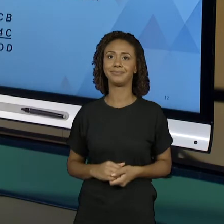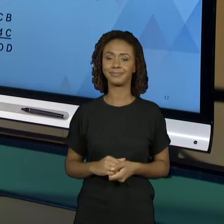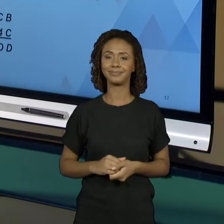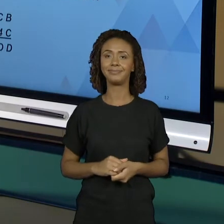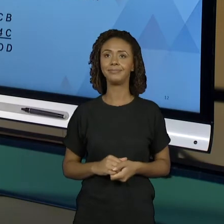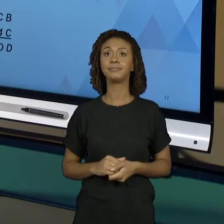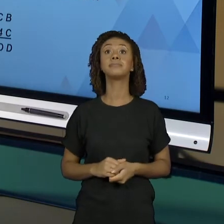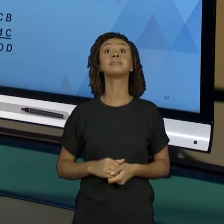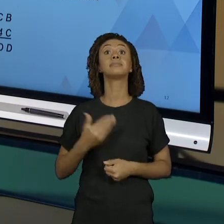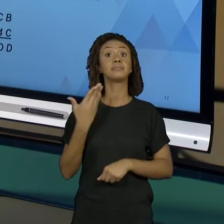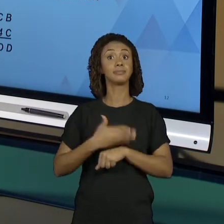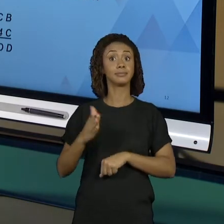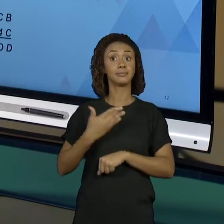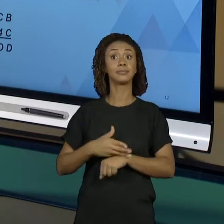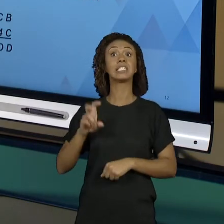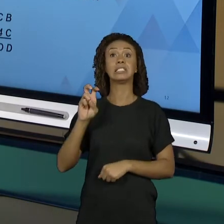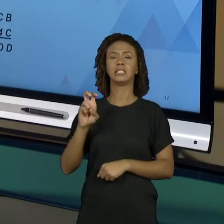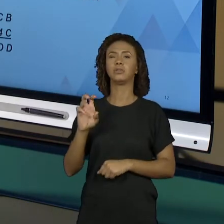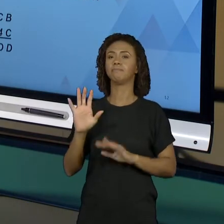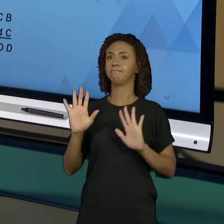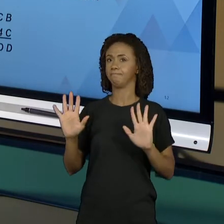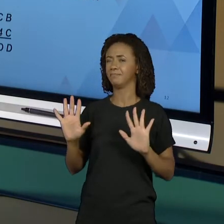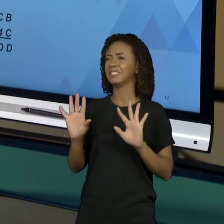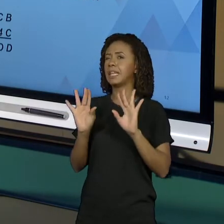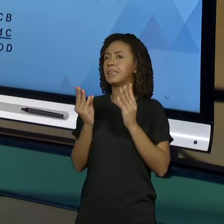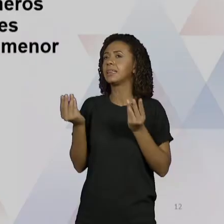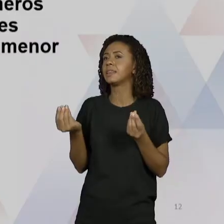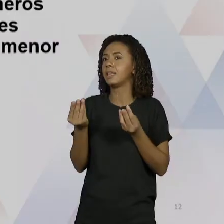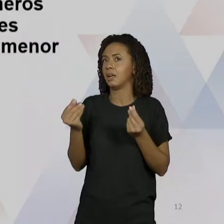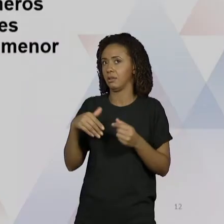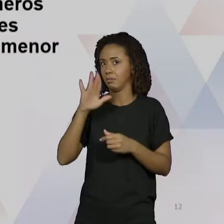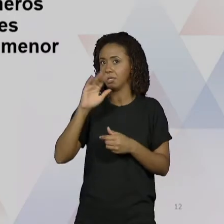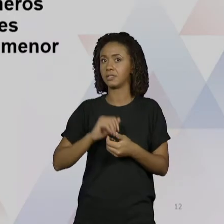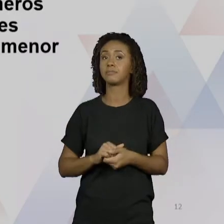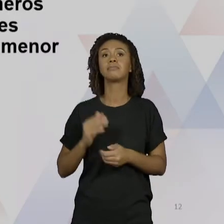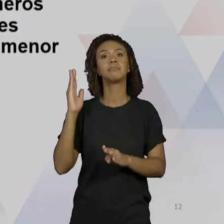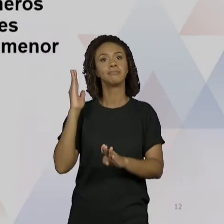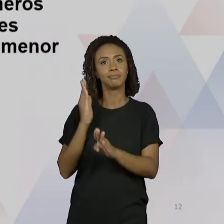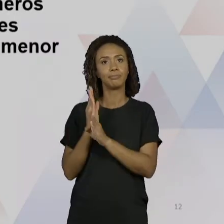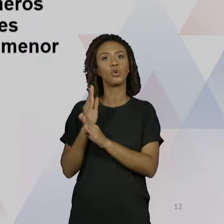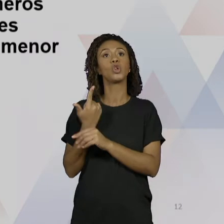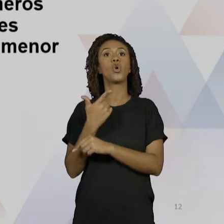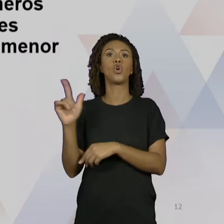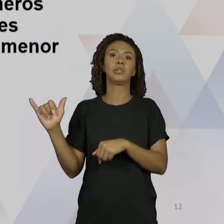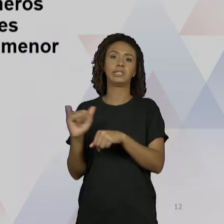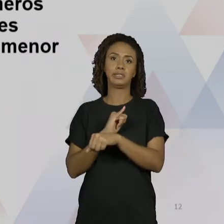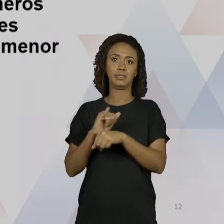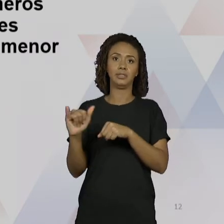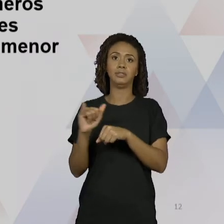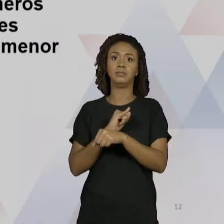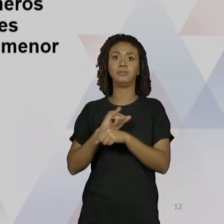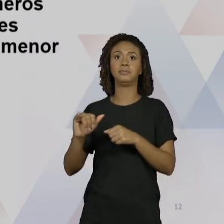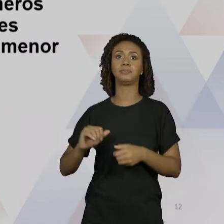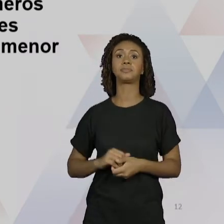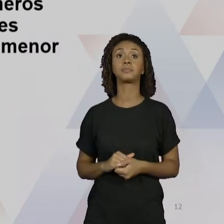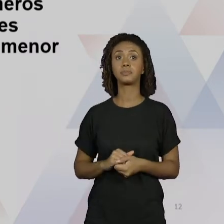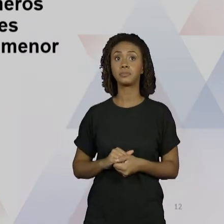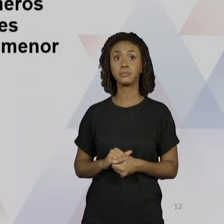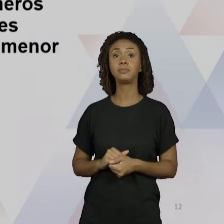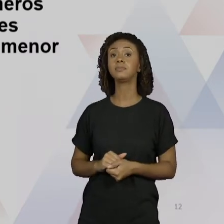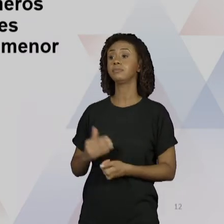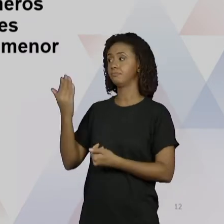Exercício 5 olha um pouquinho mais delicado por isso que a gente fez também o outro jeito. Na soma abaixo